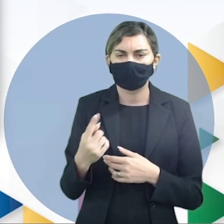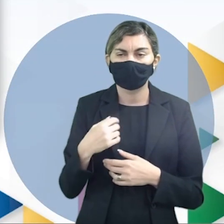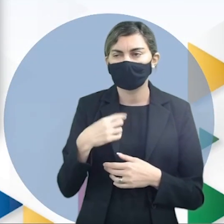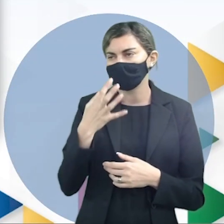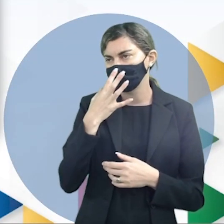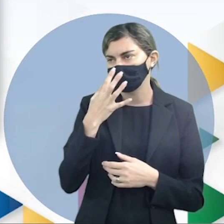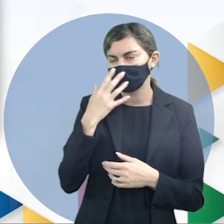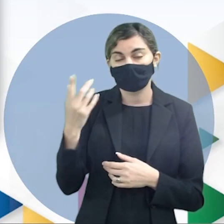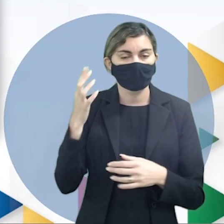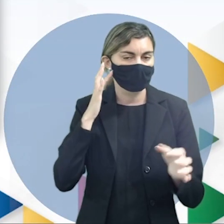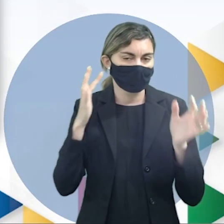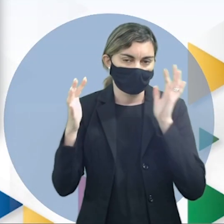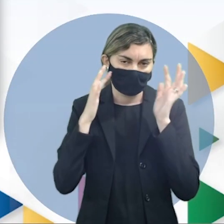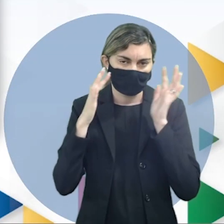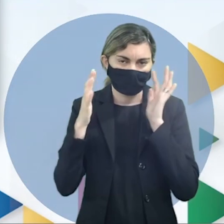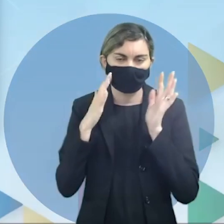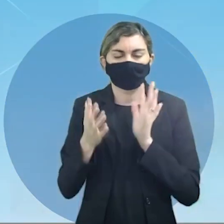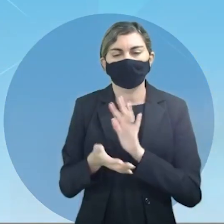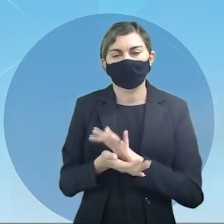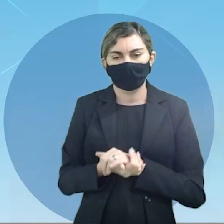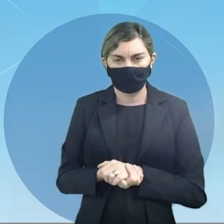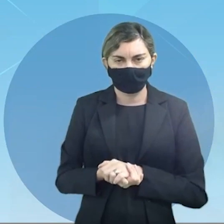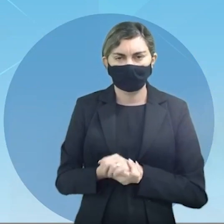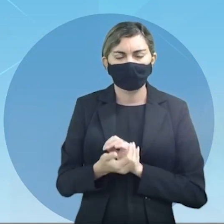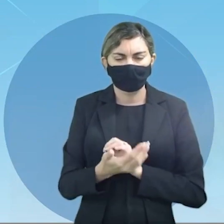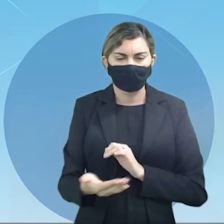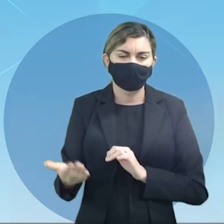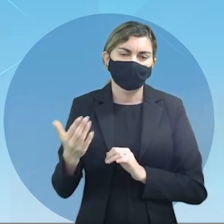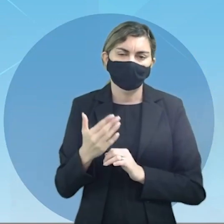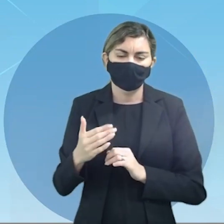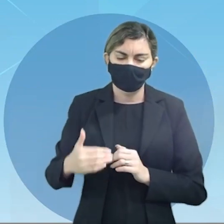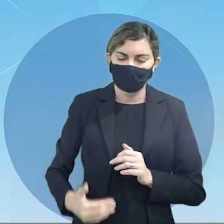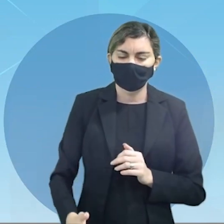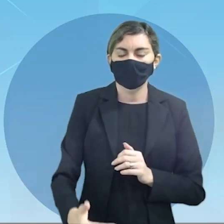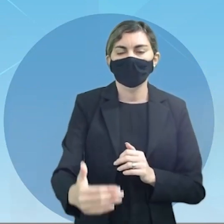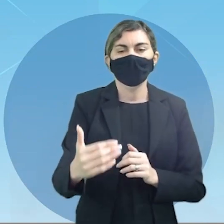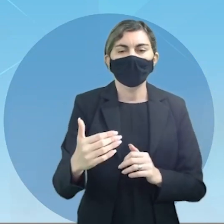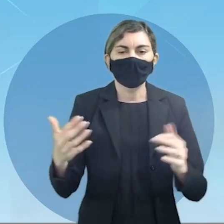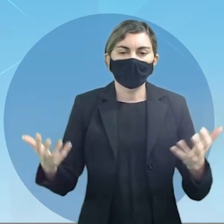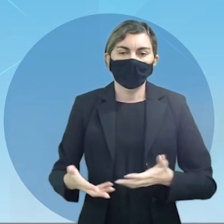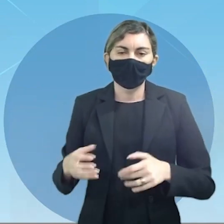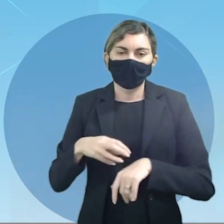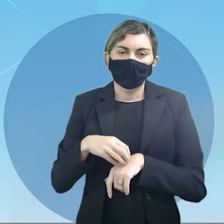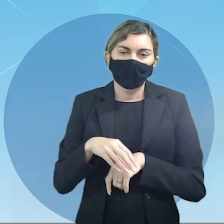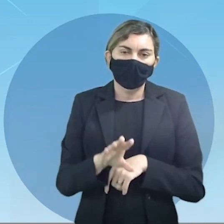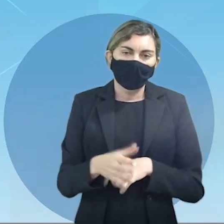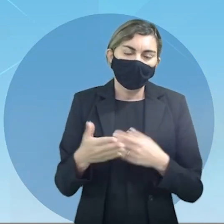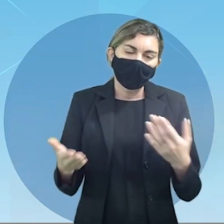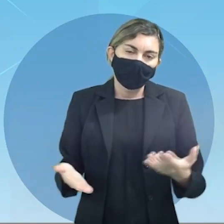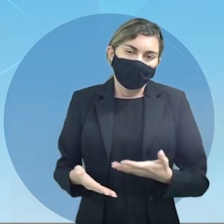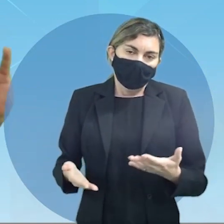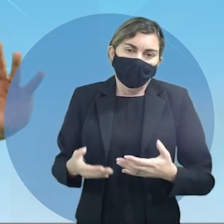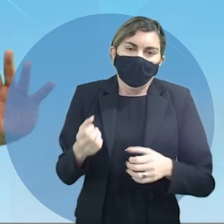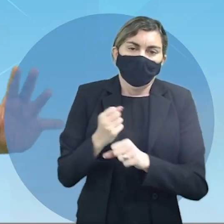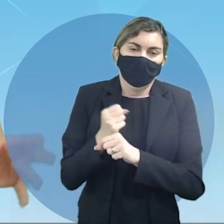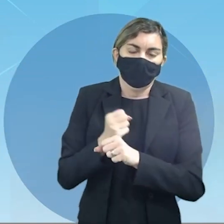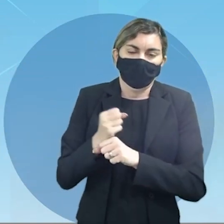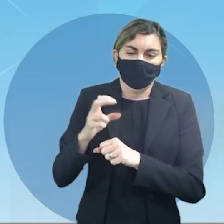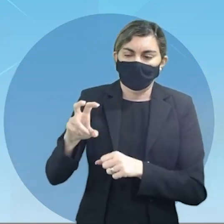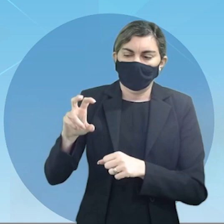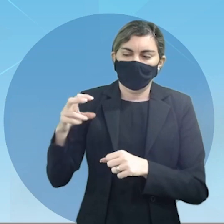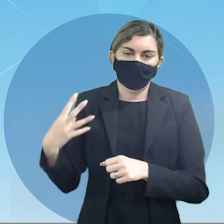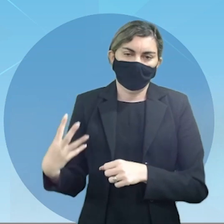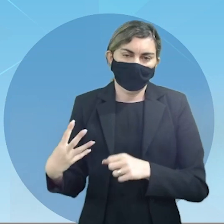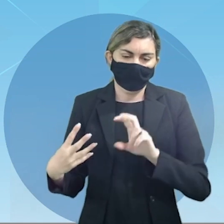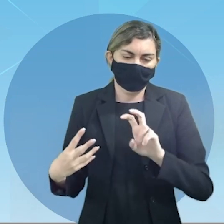olhem e reflitam sobre essa questão e vamos adiante agora trago para vocês os anos de 54